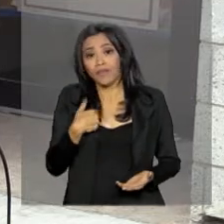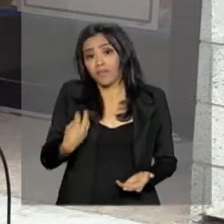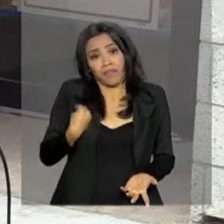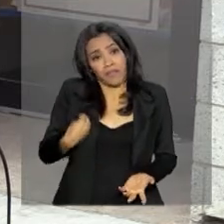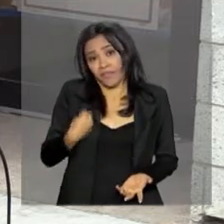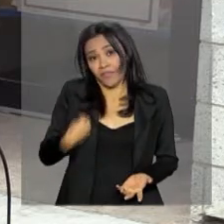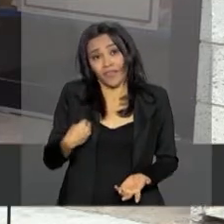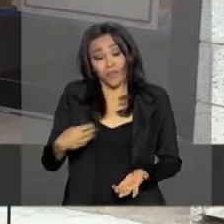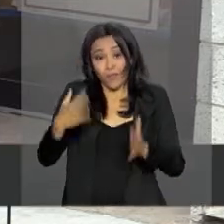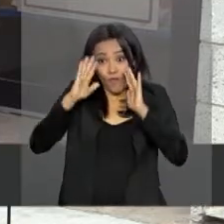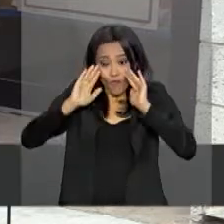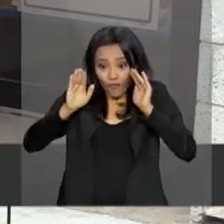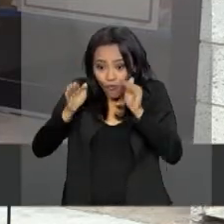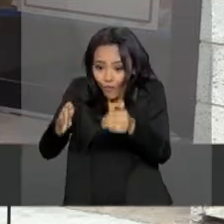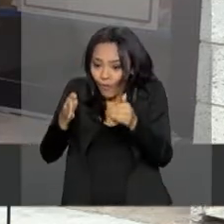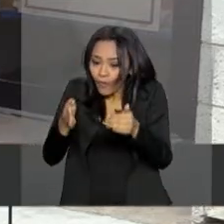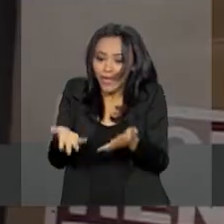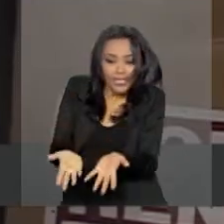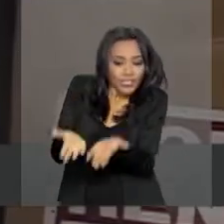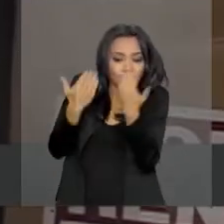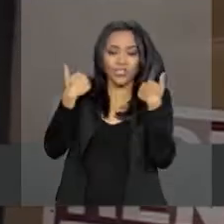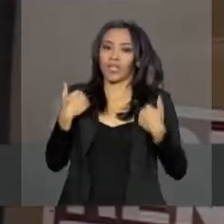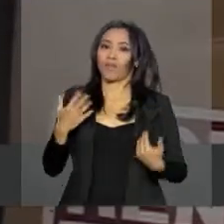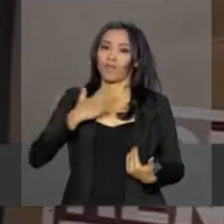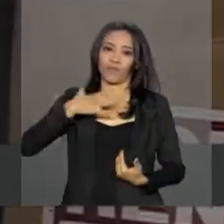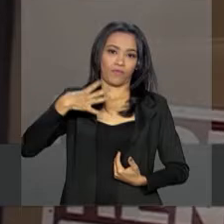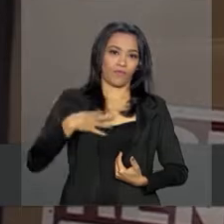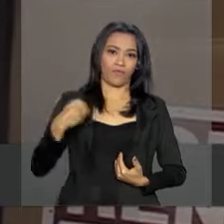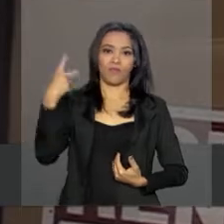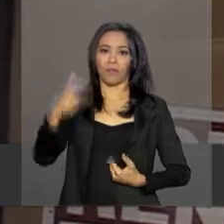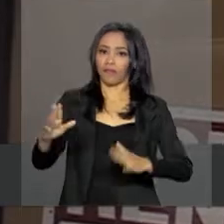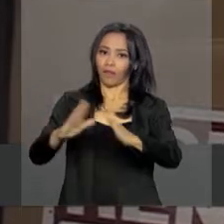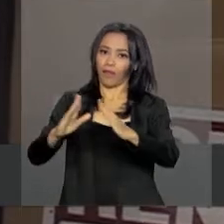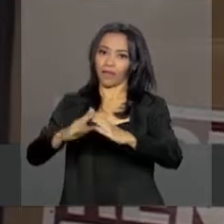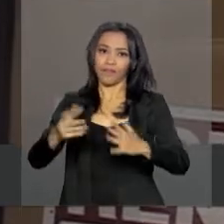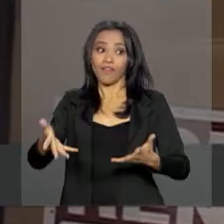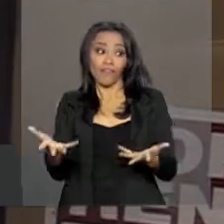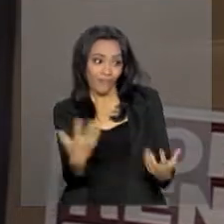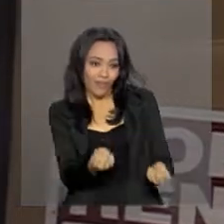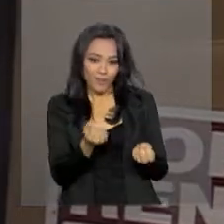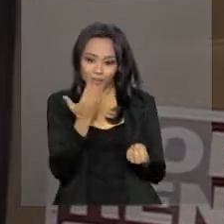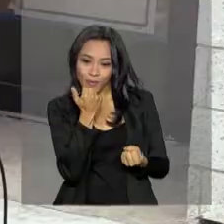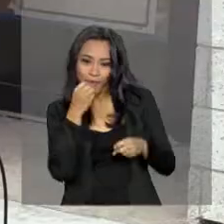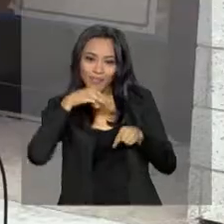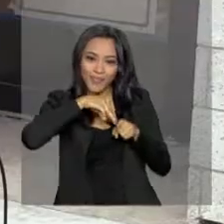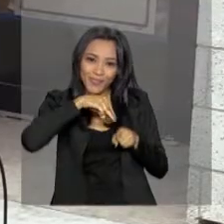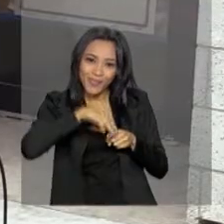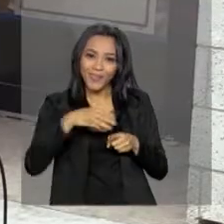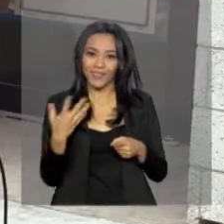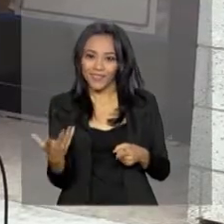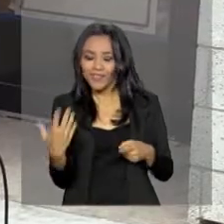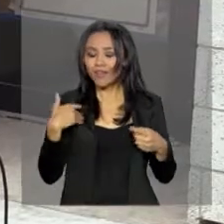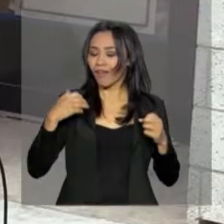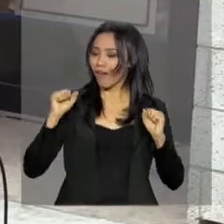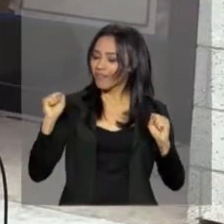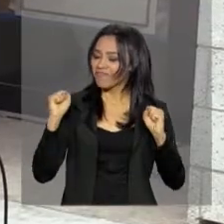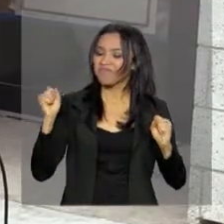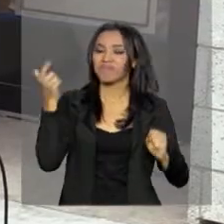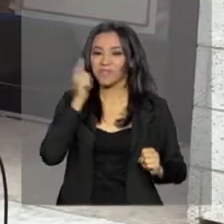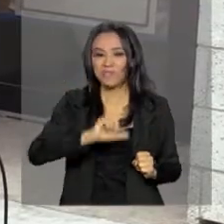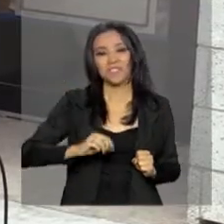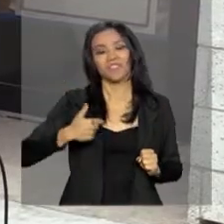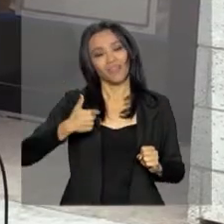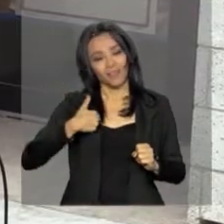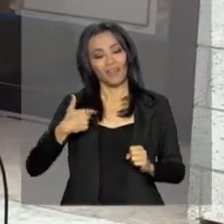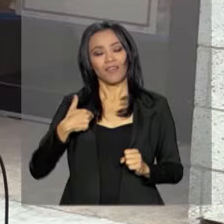vivendo, o meu foco era só tirar o Diego do abrigo. A gente vai sair, ele quer comer McDonald's. É uma vitória muito grande, muito grande.